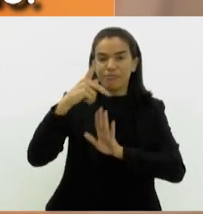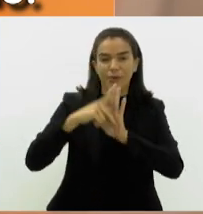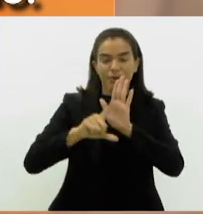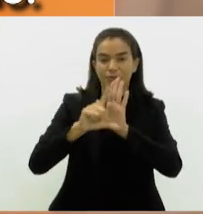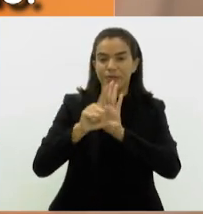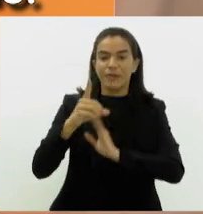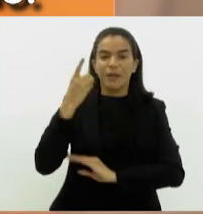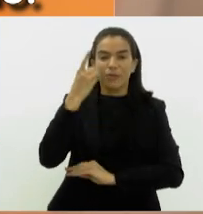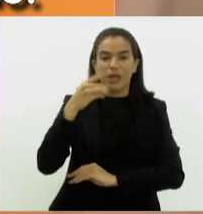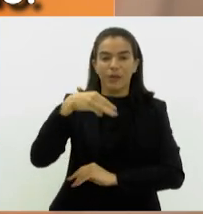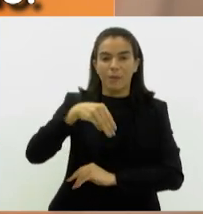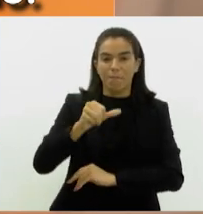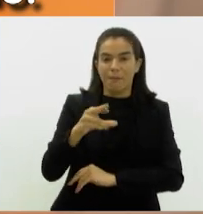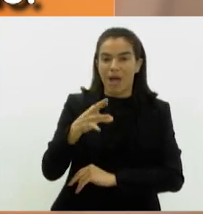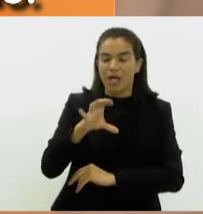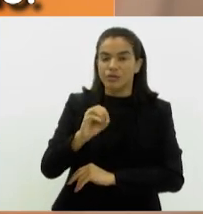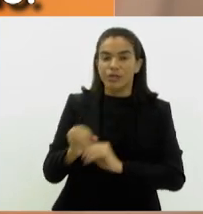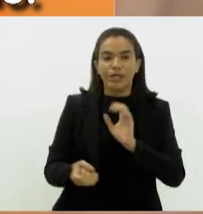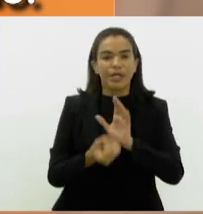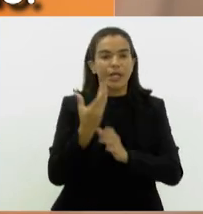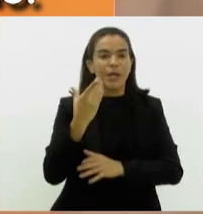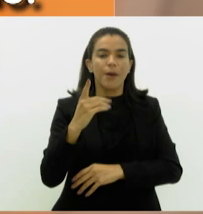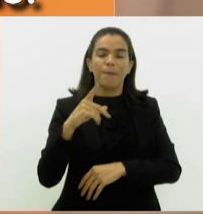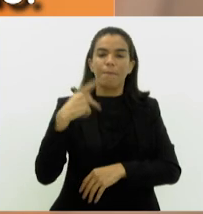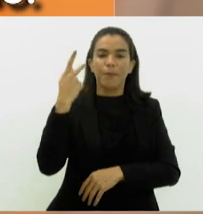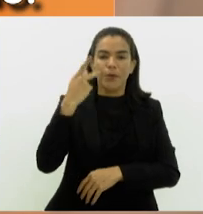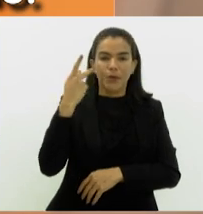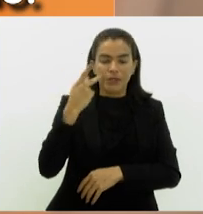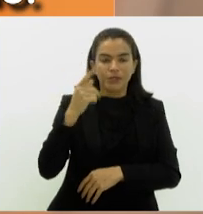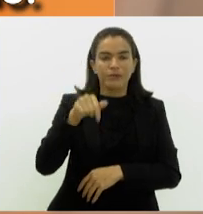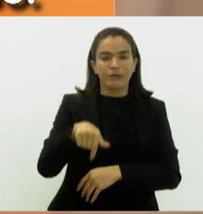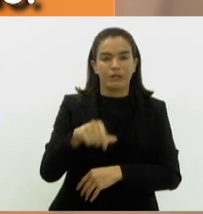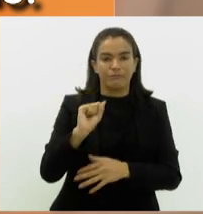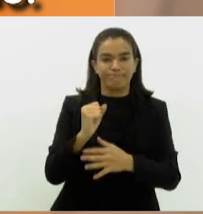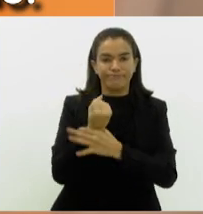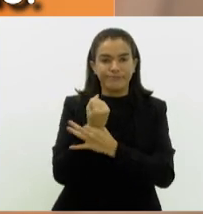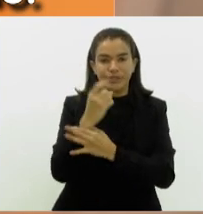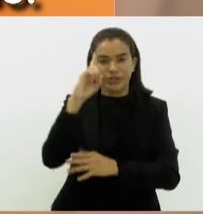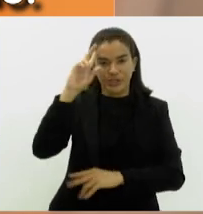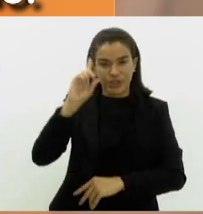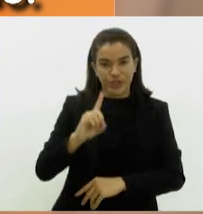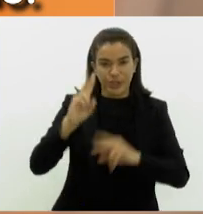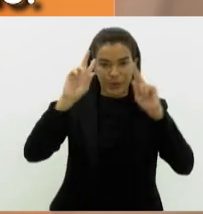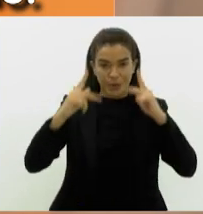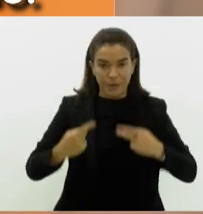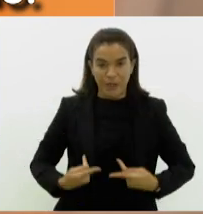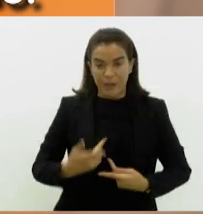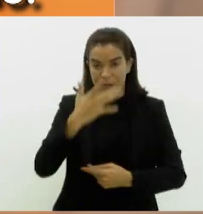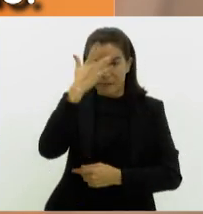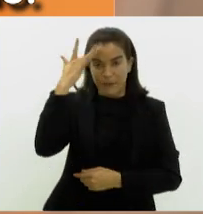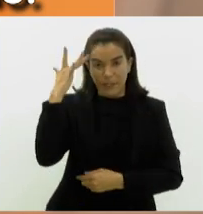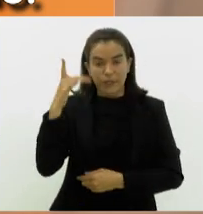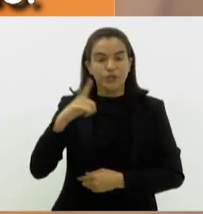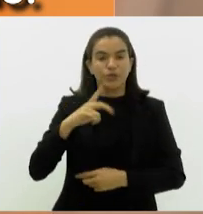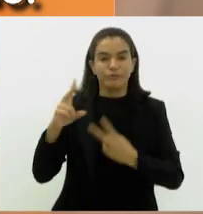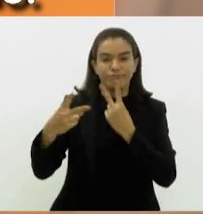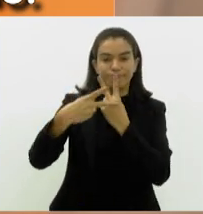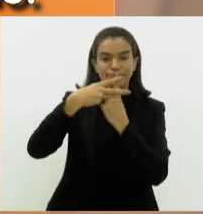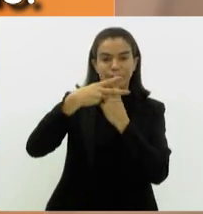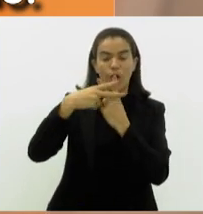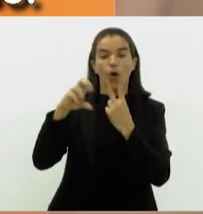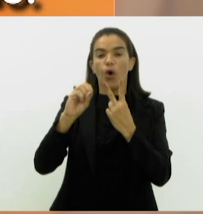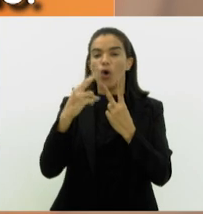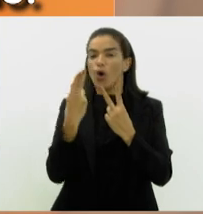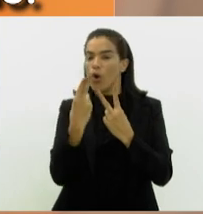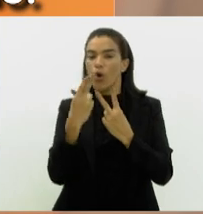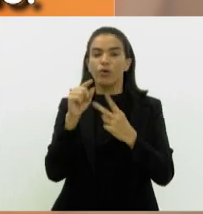Márcio Canella, que cria a política de direitos humanos e assistência para filhos de pessoas privadas de liberdade ou